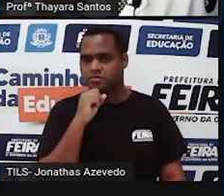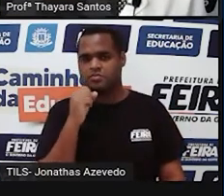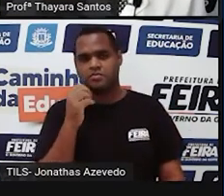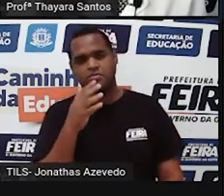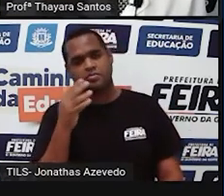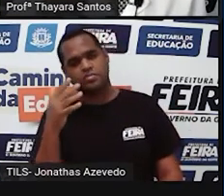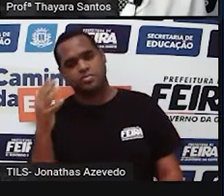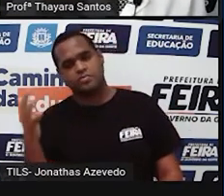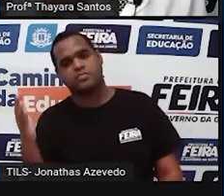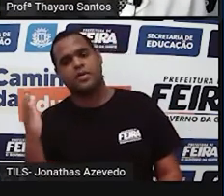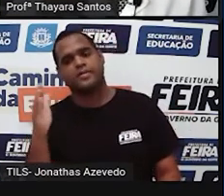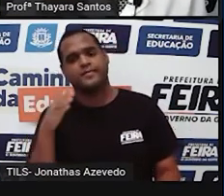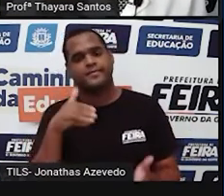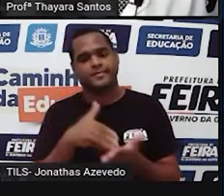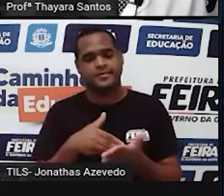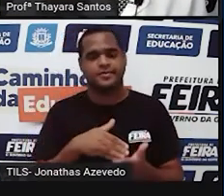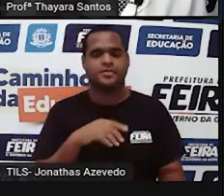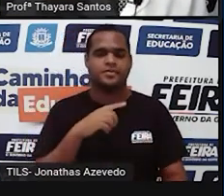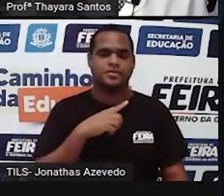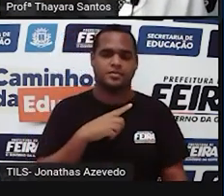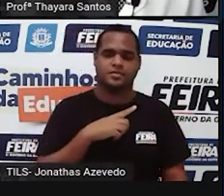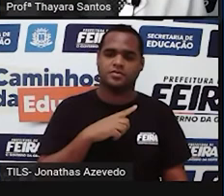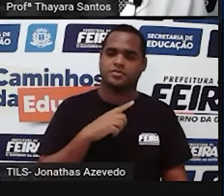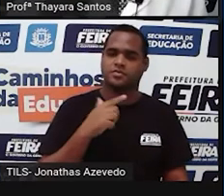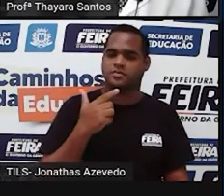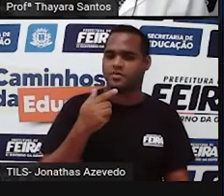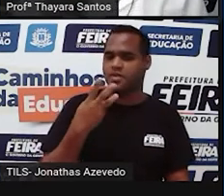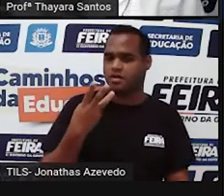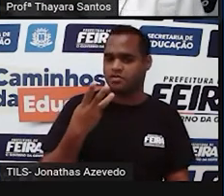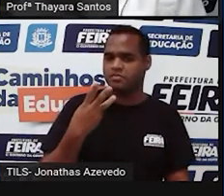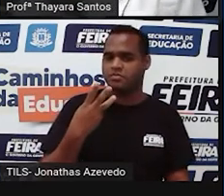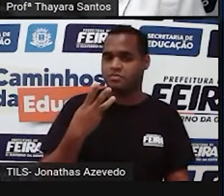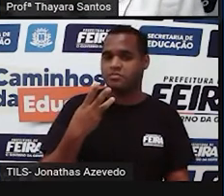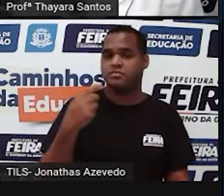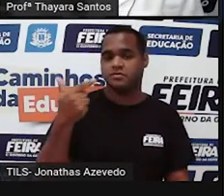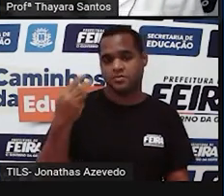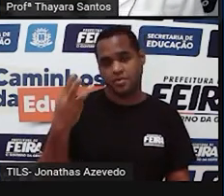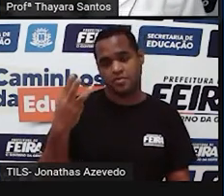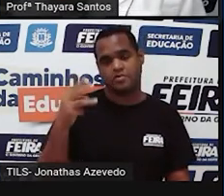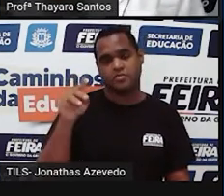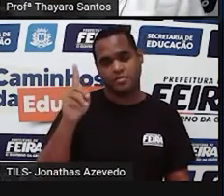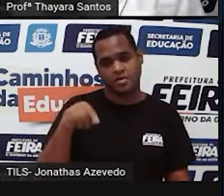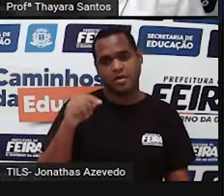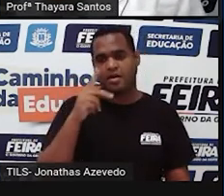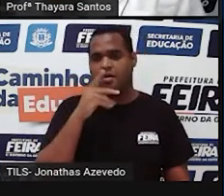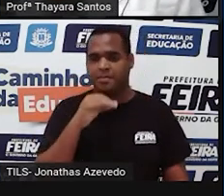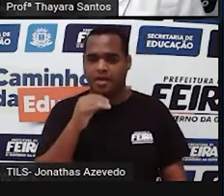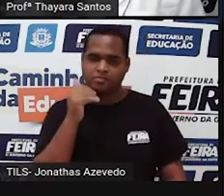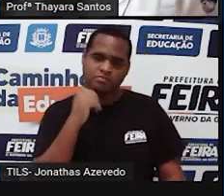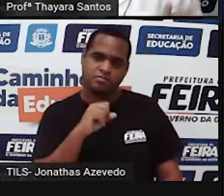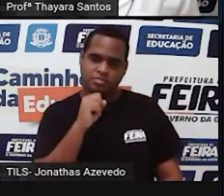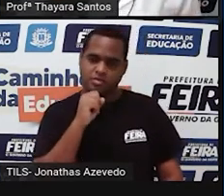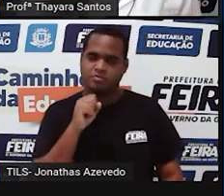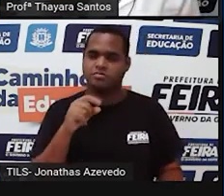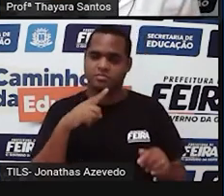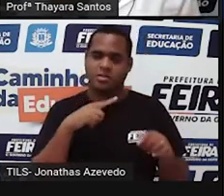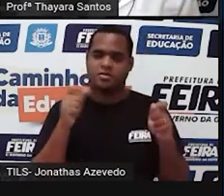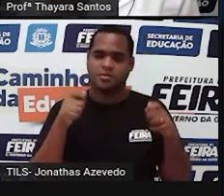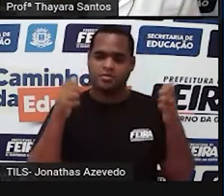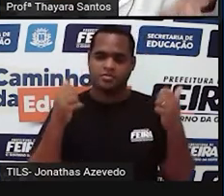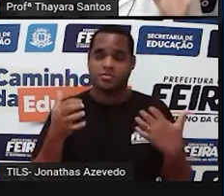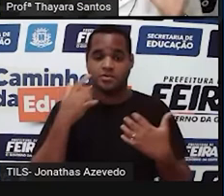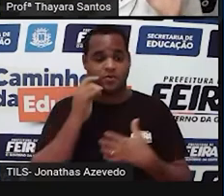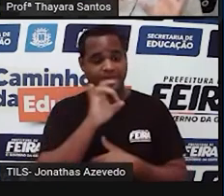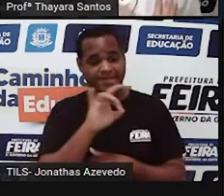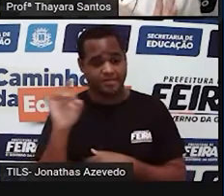vai até o par 23, que é um do pai e o outro da mãe também. Então, cada característica